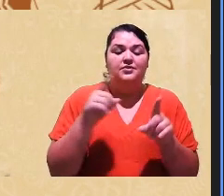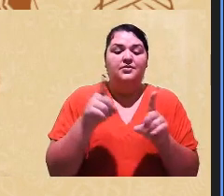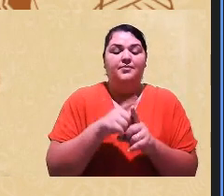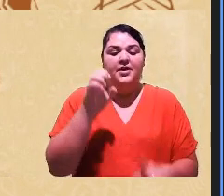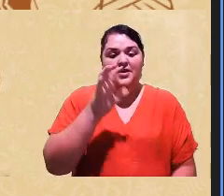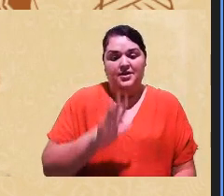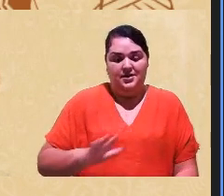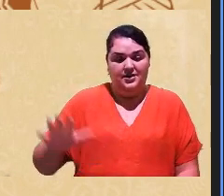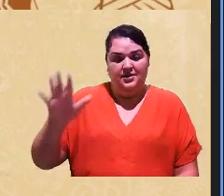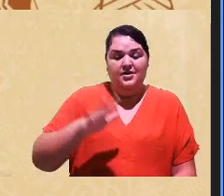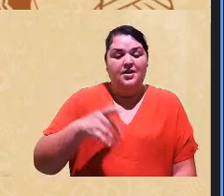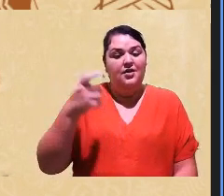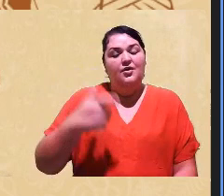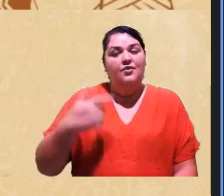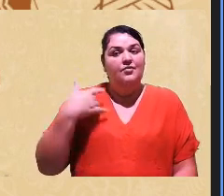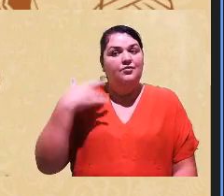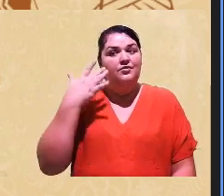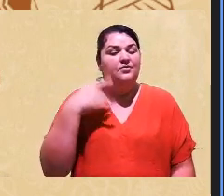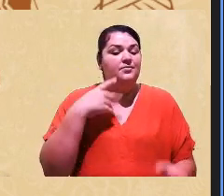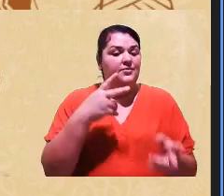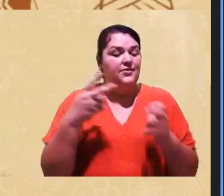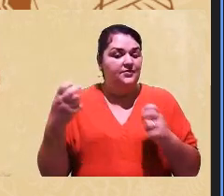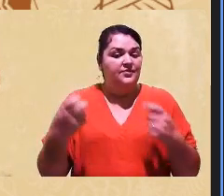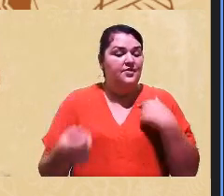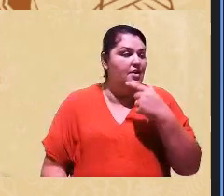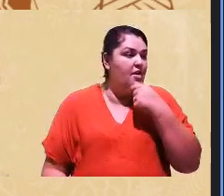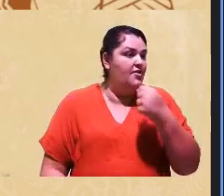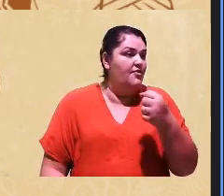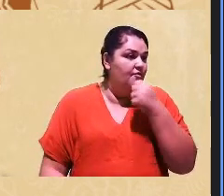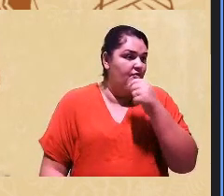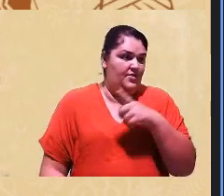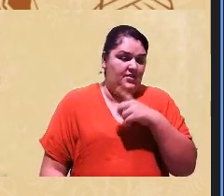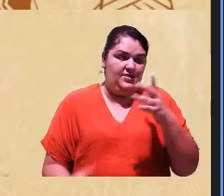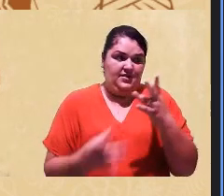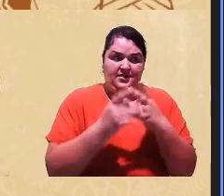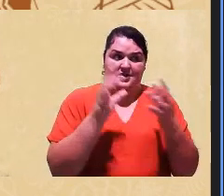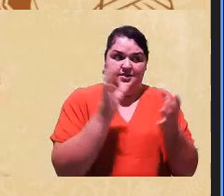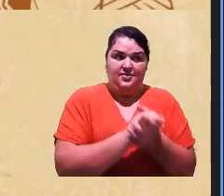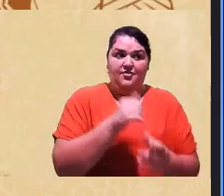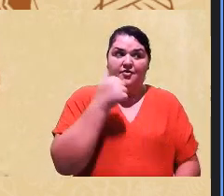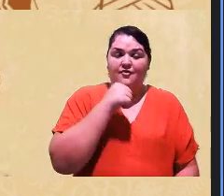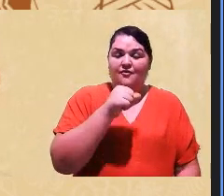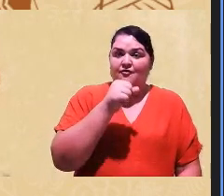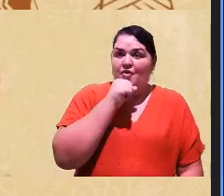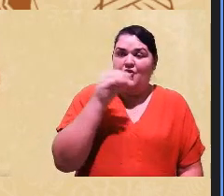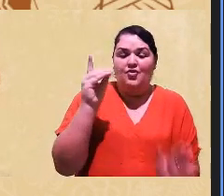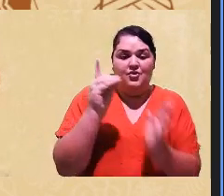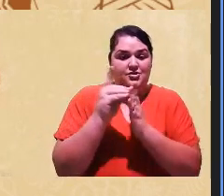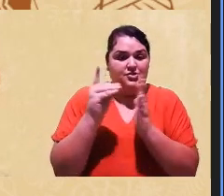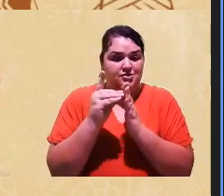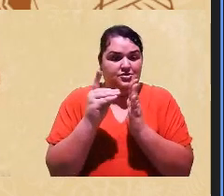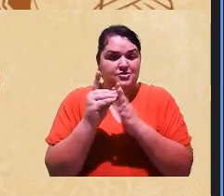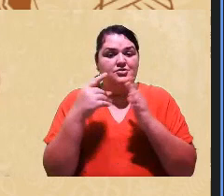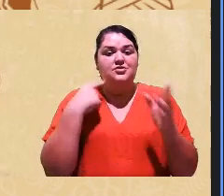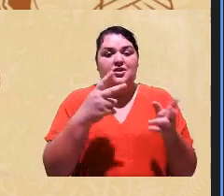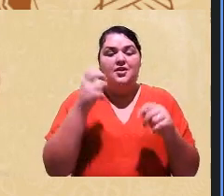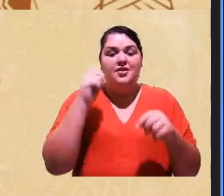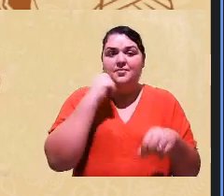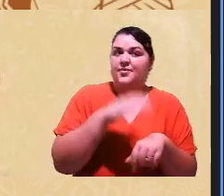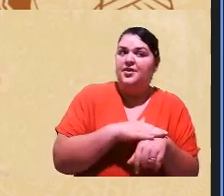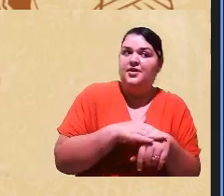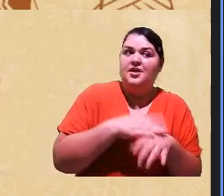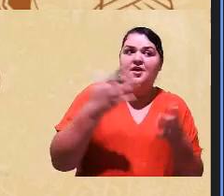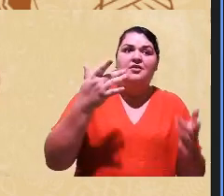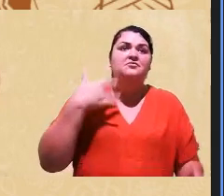até hoje como me identificar minha avô raptou e casou com minha avó indígena me identificava como parda agora não sei